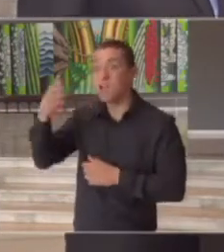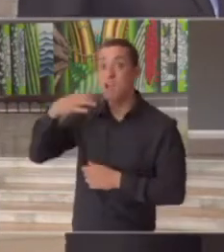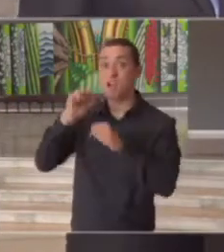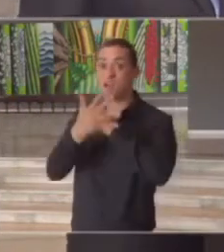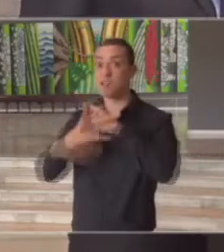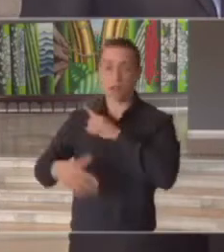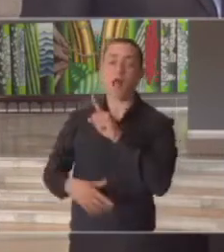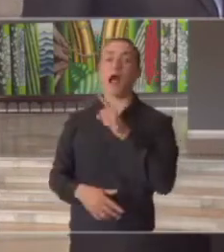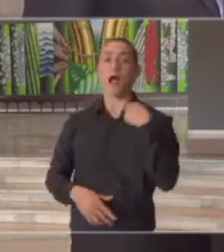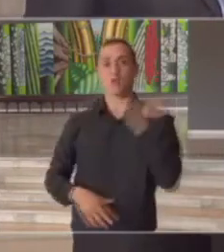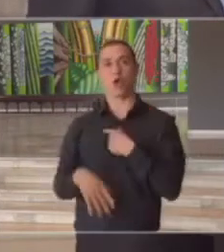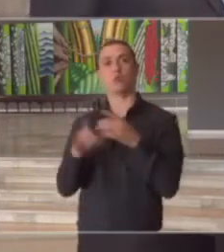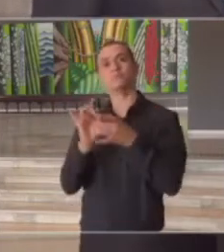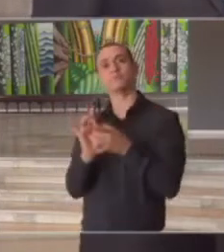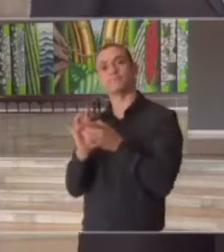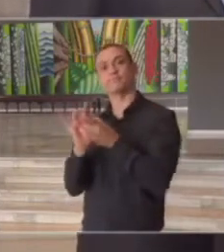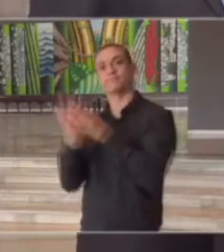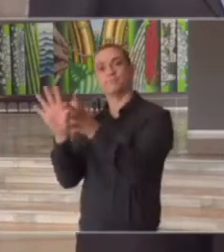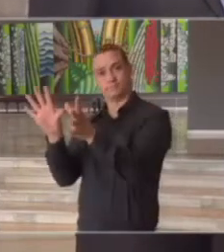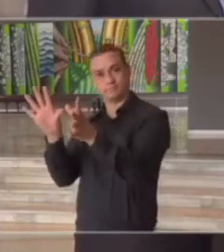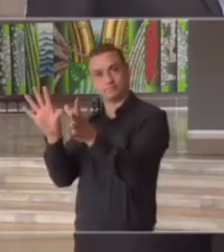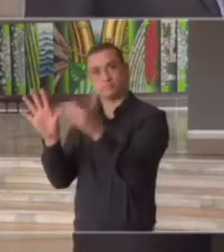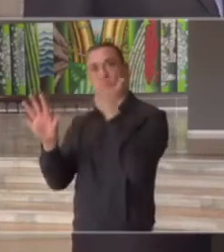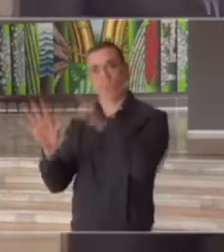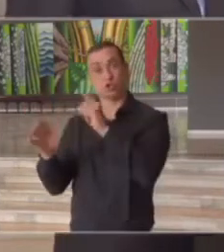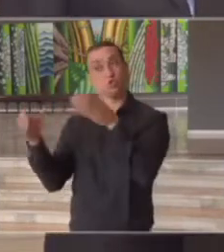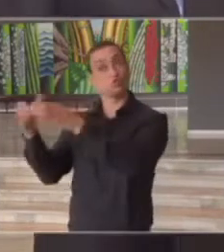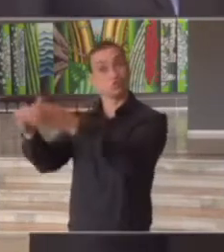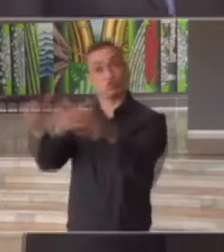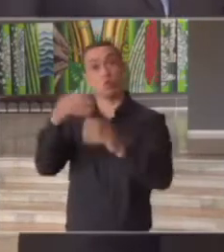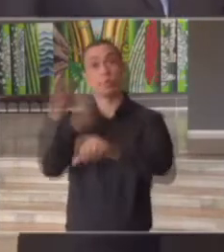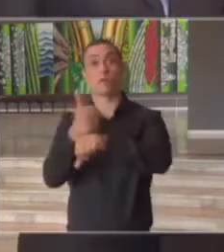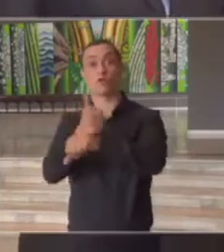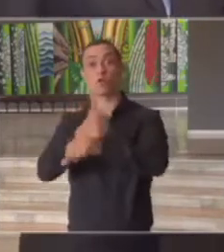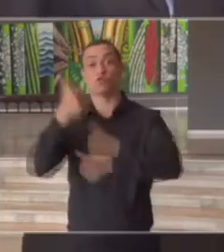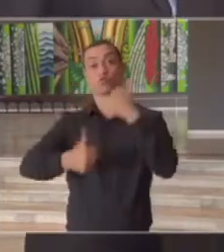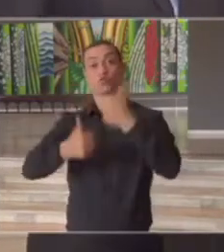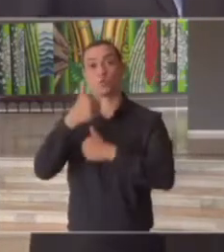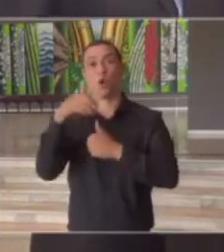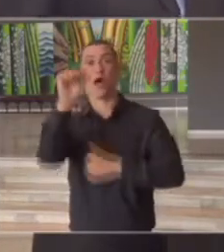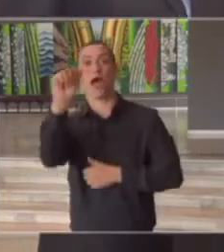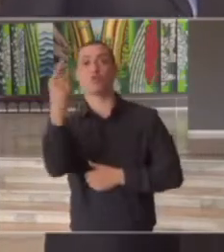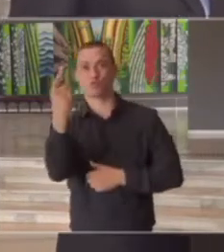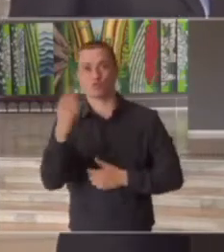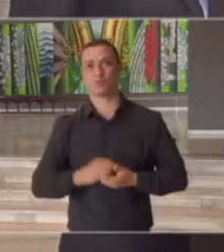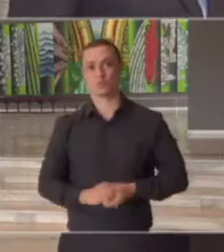autorização então para os clubes profissionais da série A1